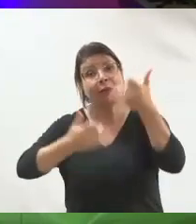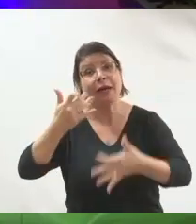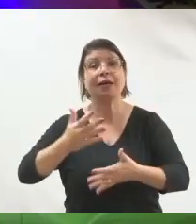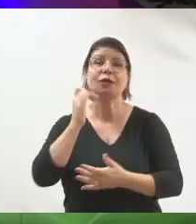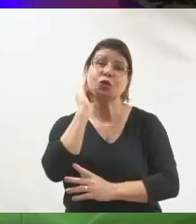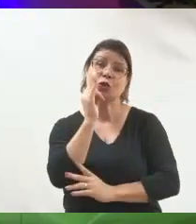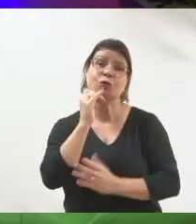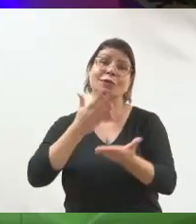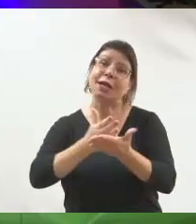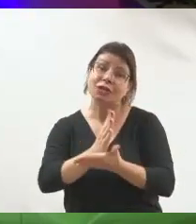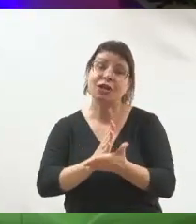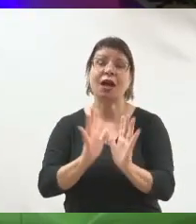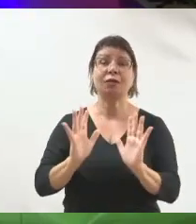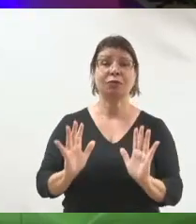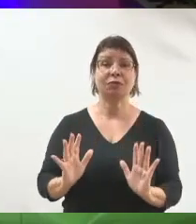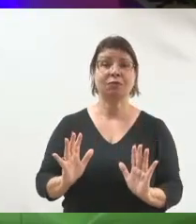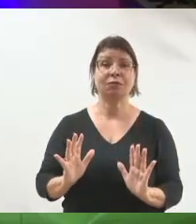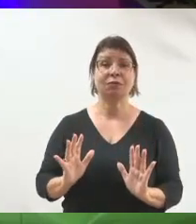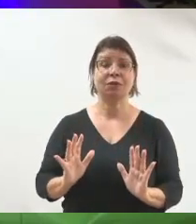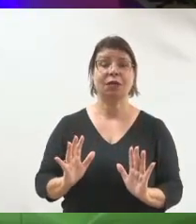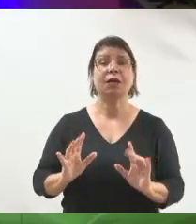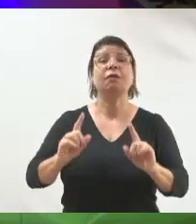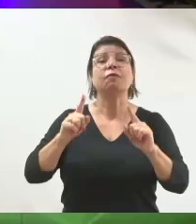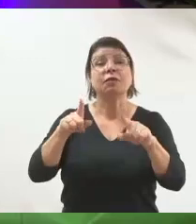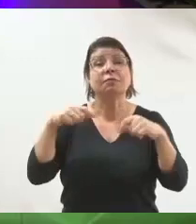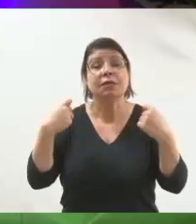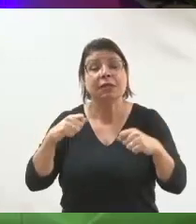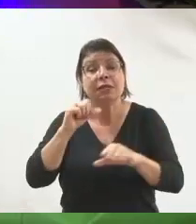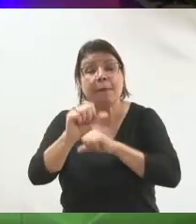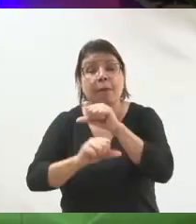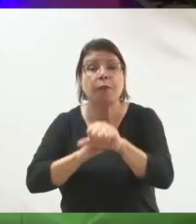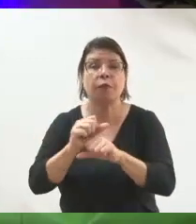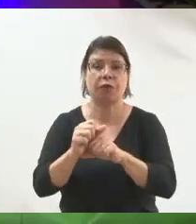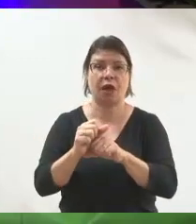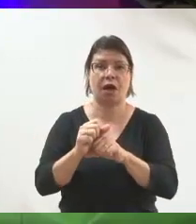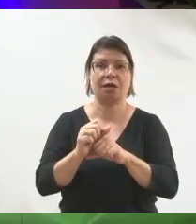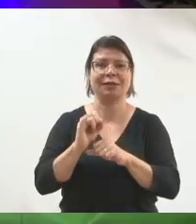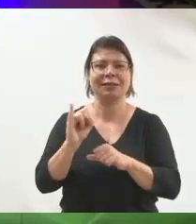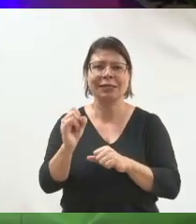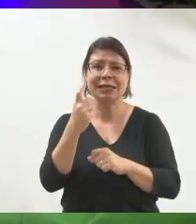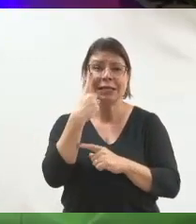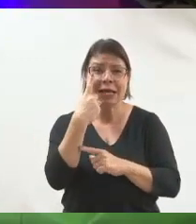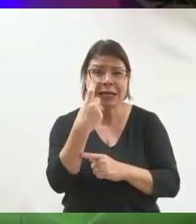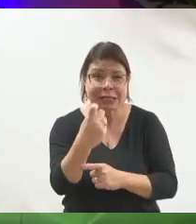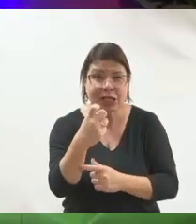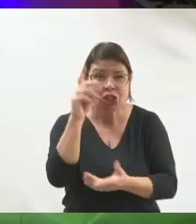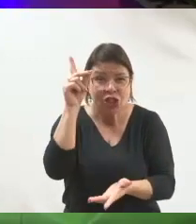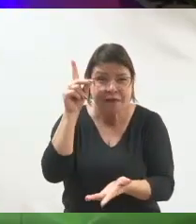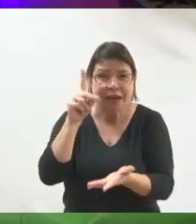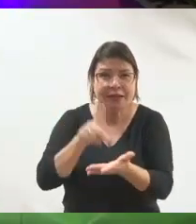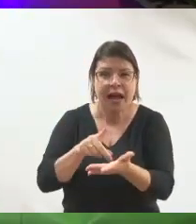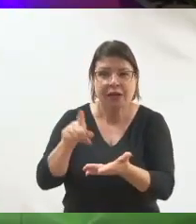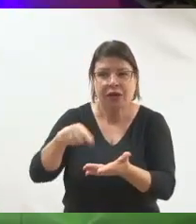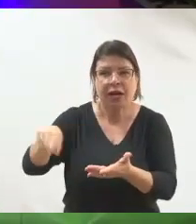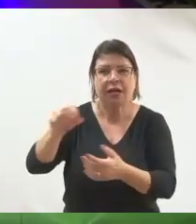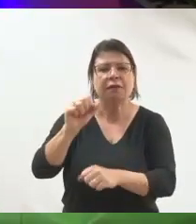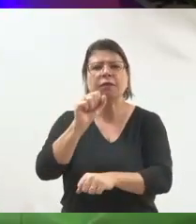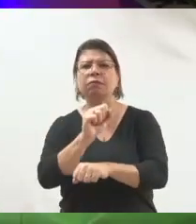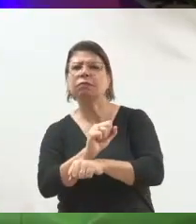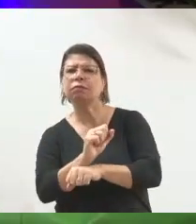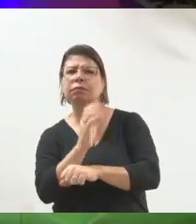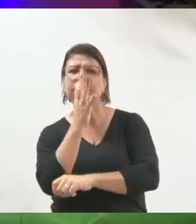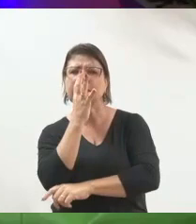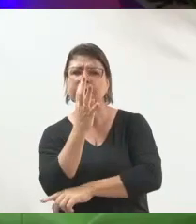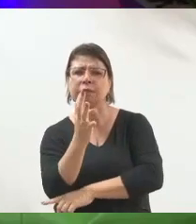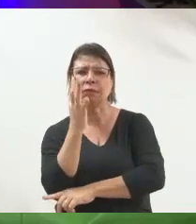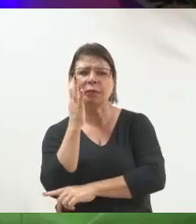com quem está lá na outra ponta. Se você for interessante o suficiente com essas pessoas, elas vão parar para te ouvir. E se você não